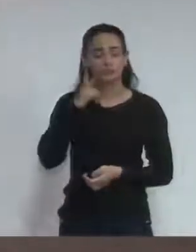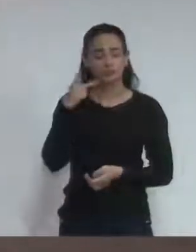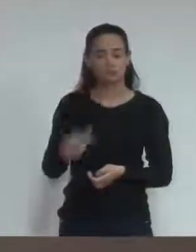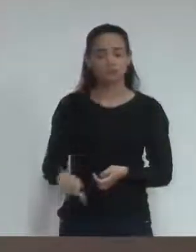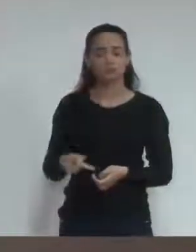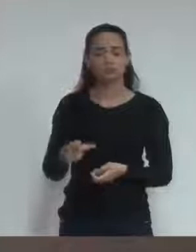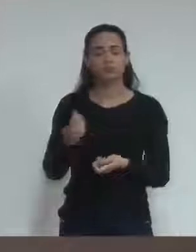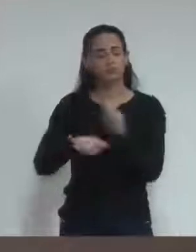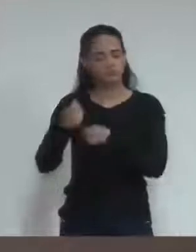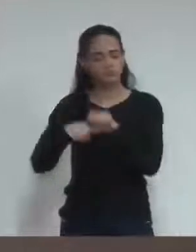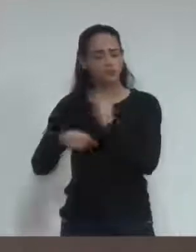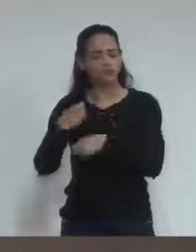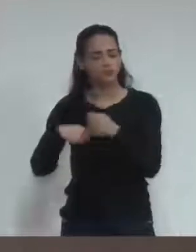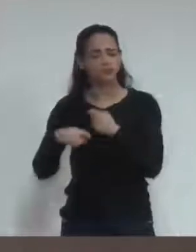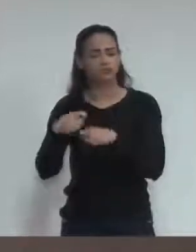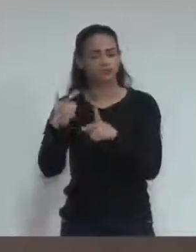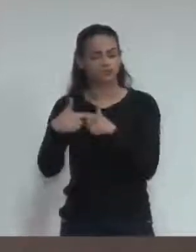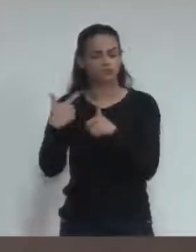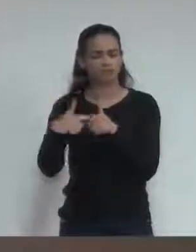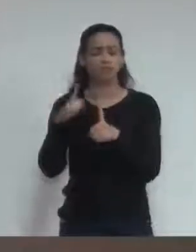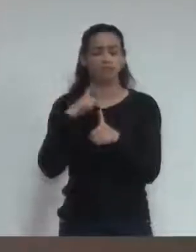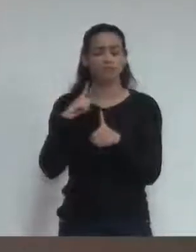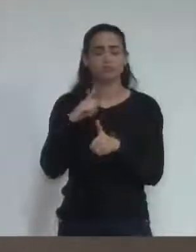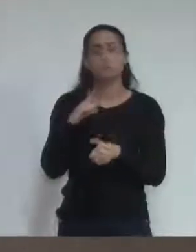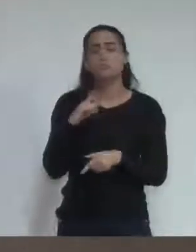Agora, pergunta para as cidades vizinhas